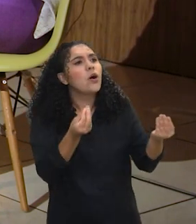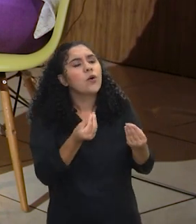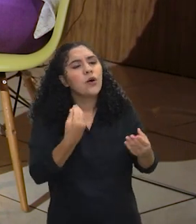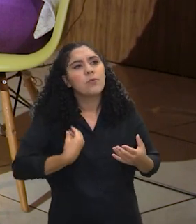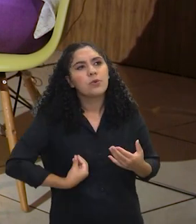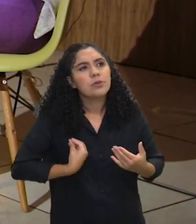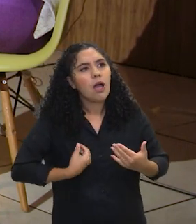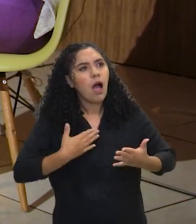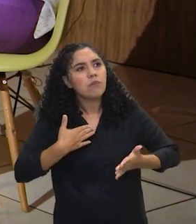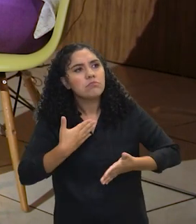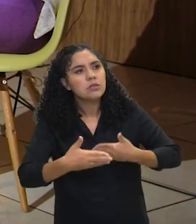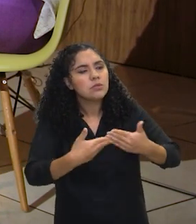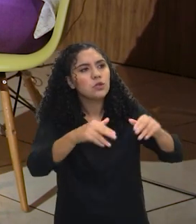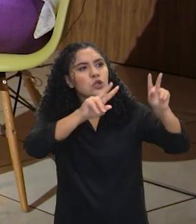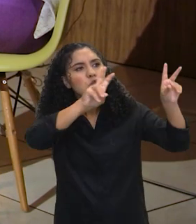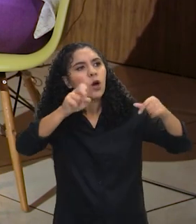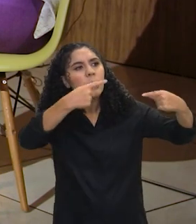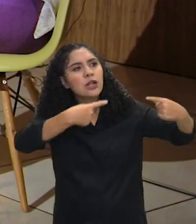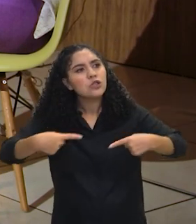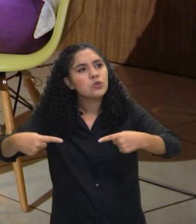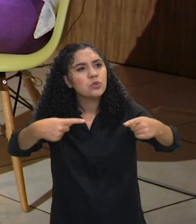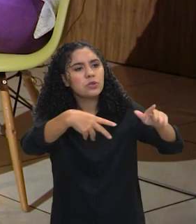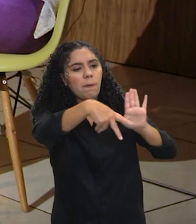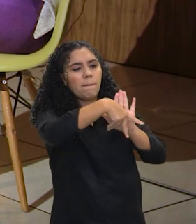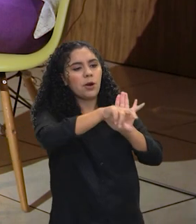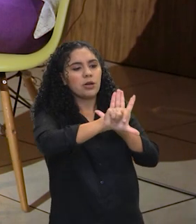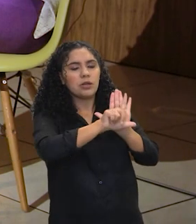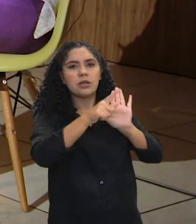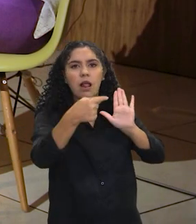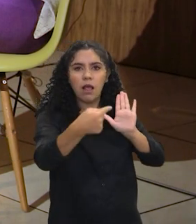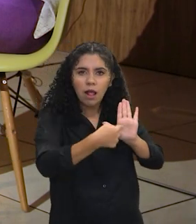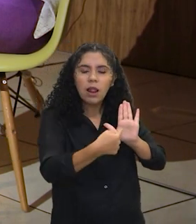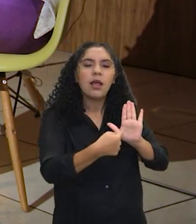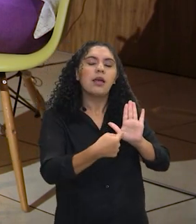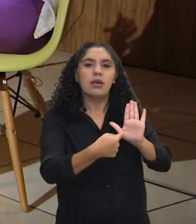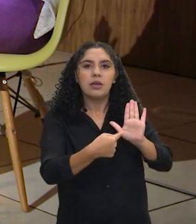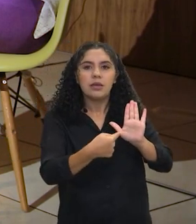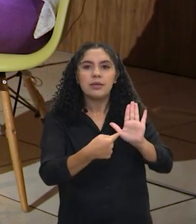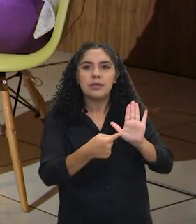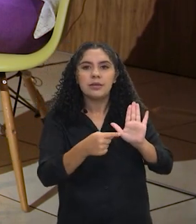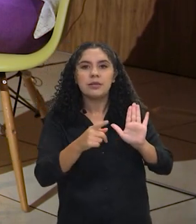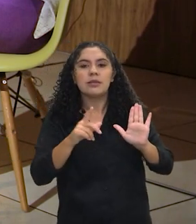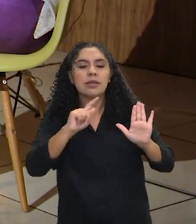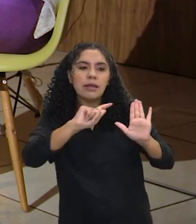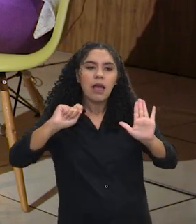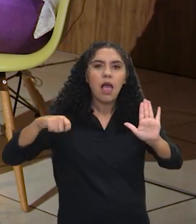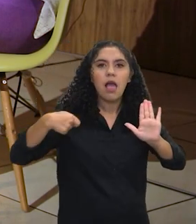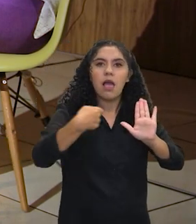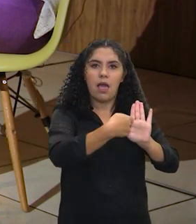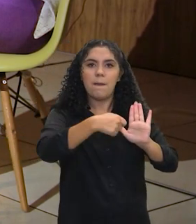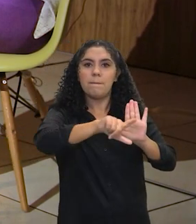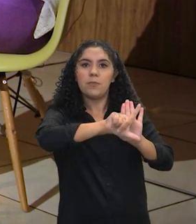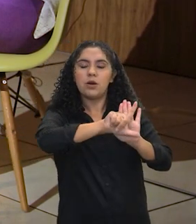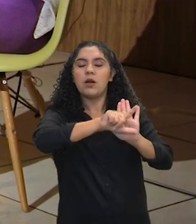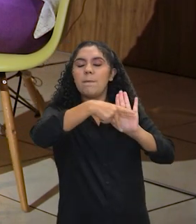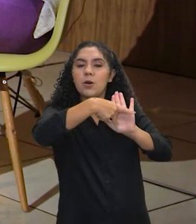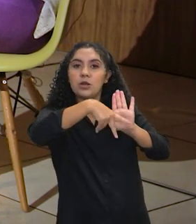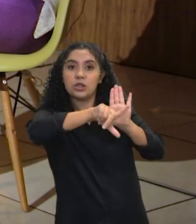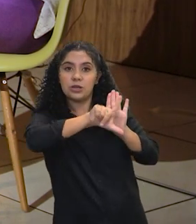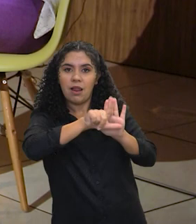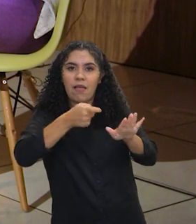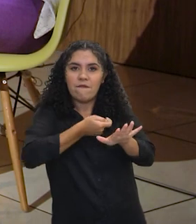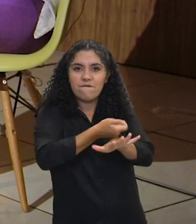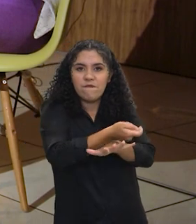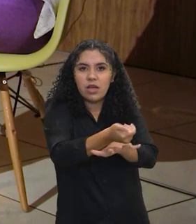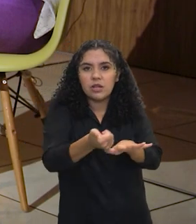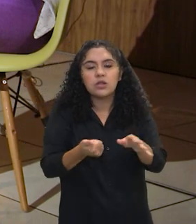torno da discussão desse PL, desse projeto de lei que a gente é popularmente chamado de PL das fake news? Como é